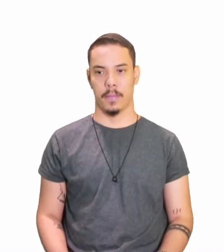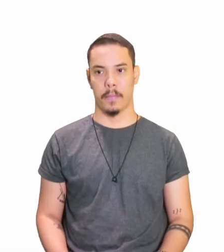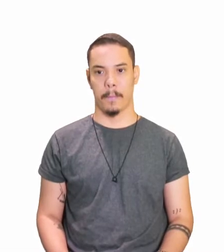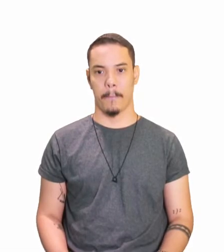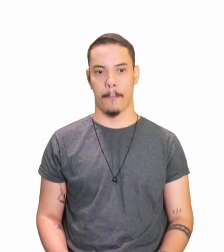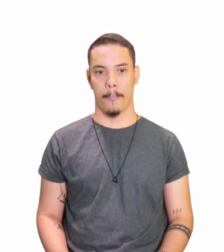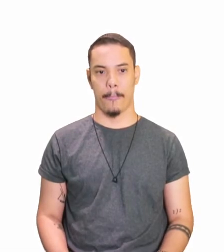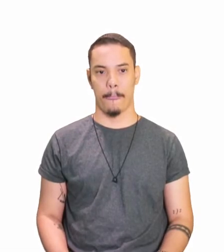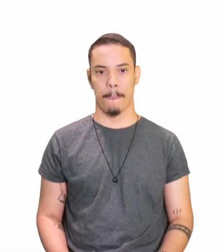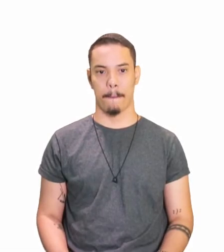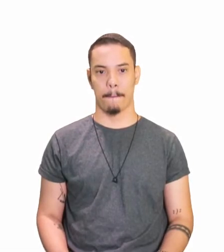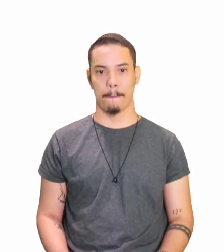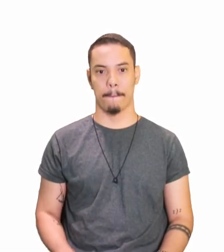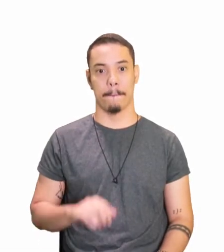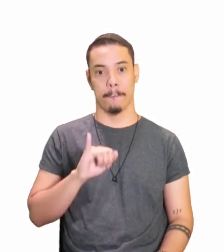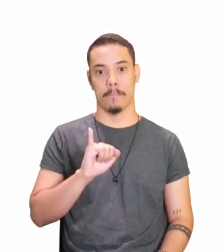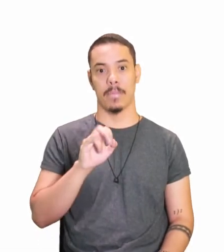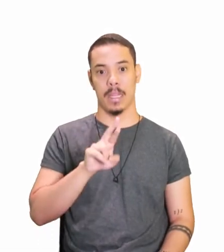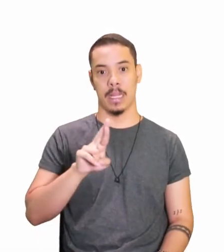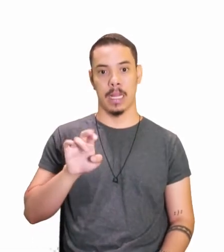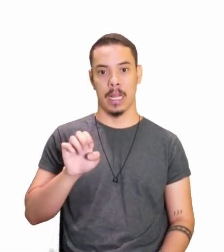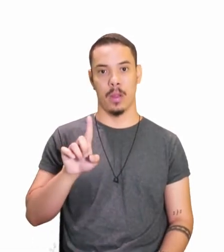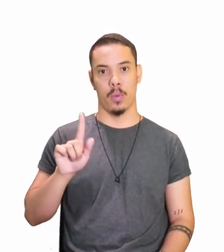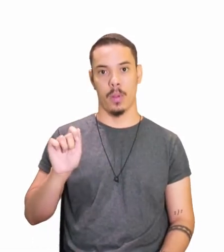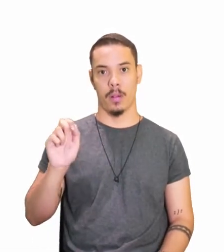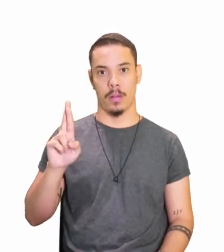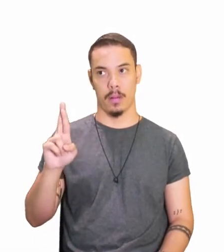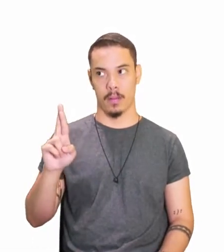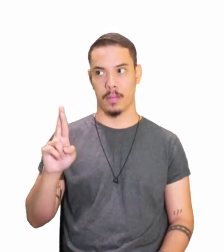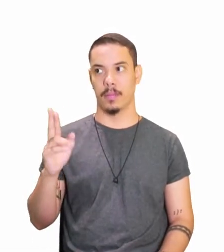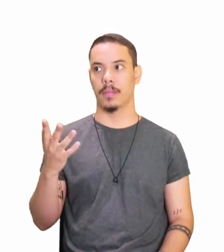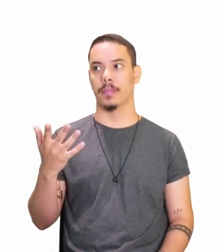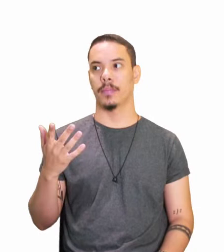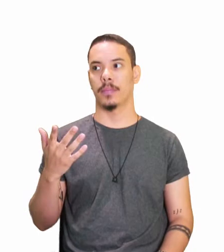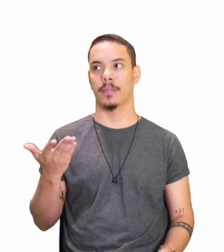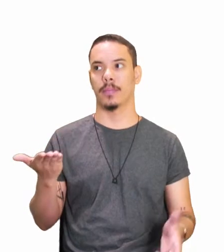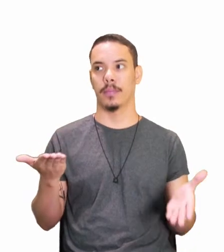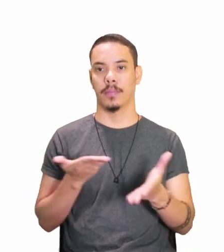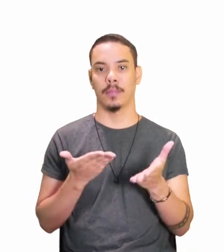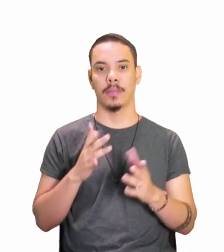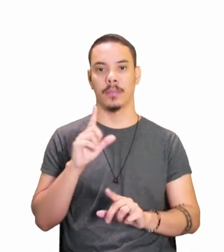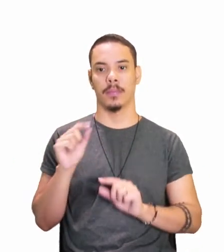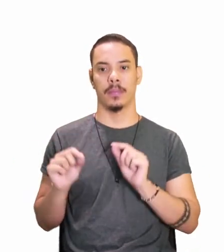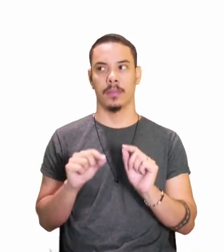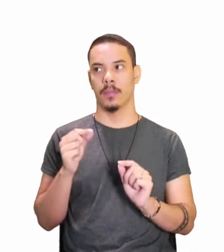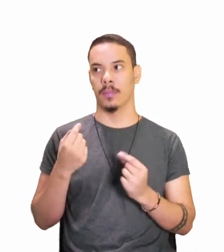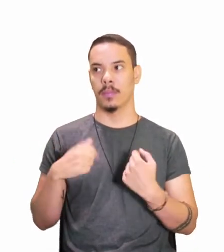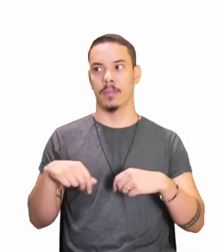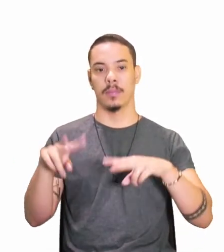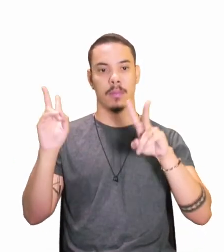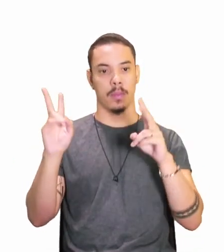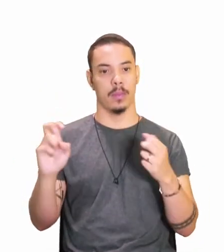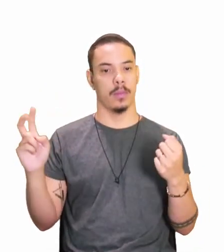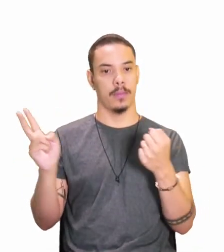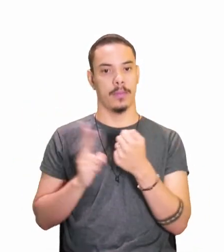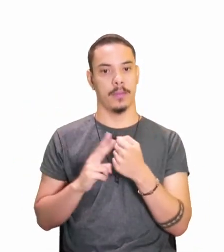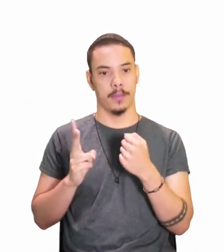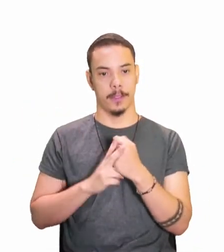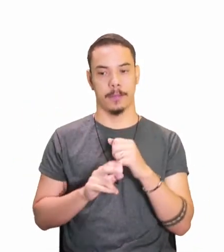Aqui, temos aqui, ó, pra você tomar nota, o que que é pra dizer? Entre os verbos